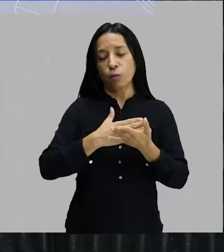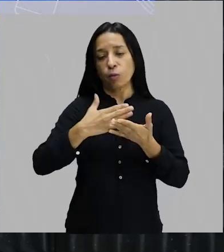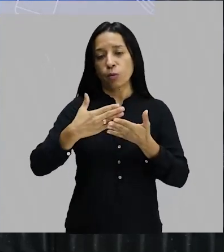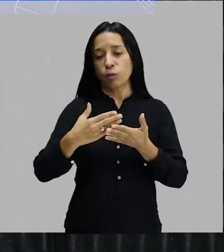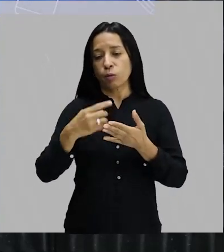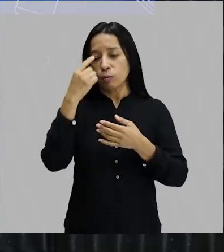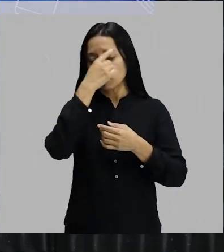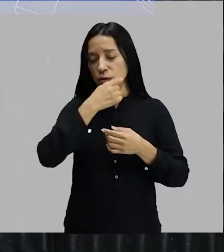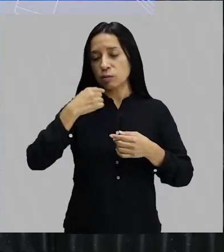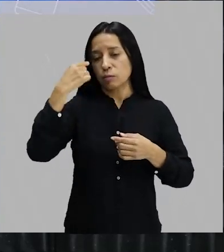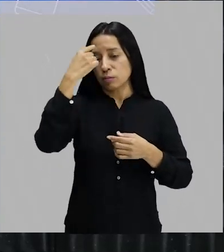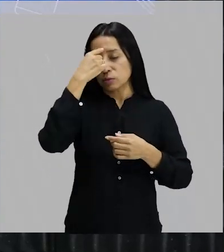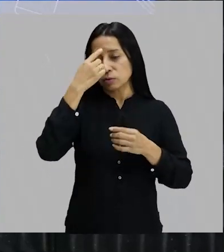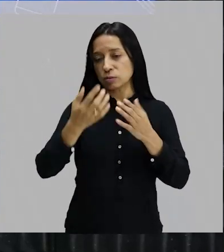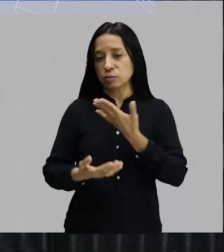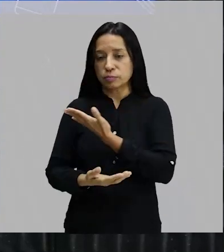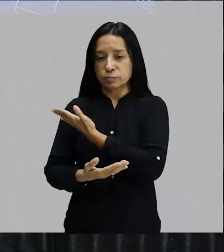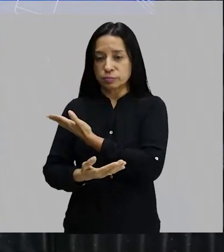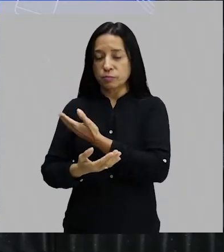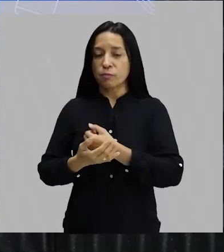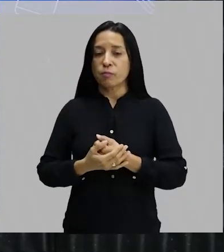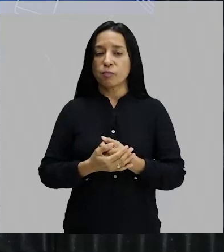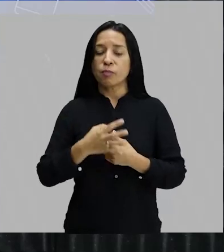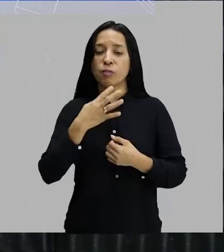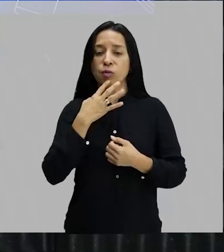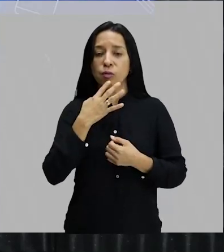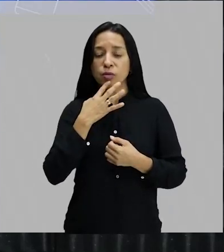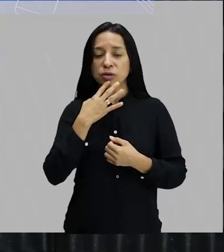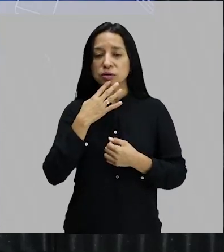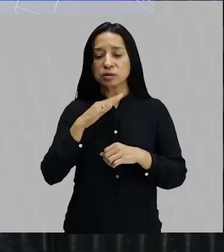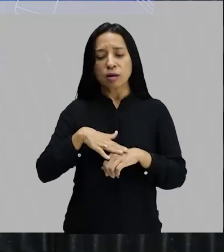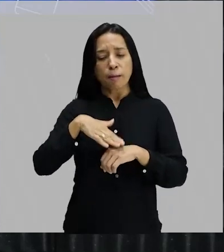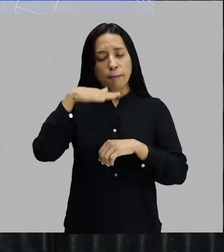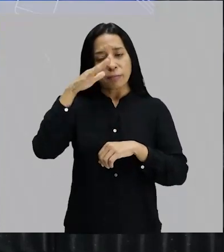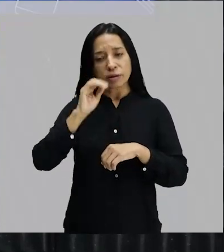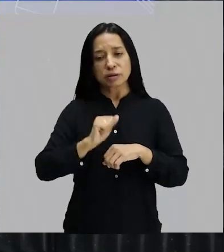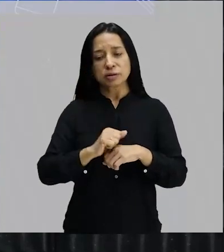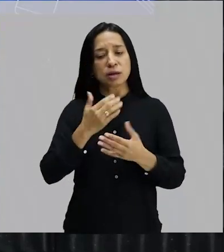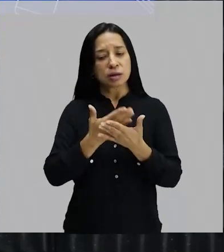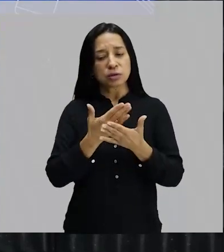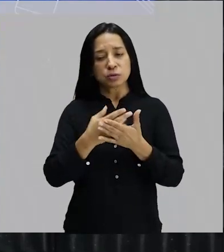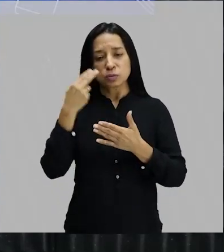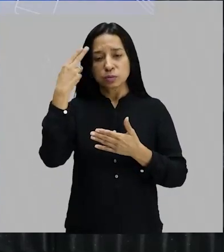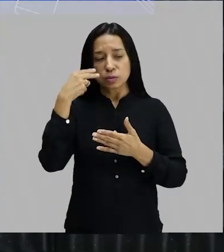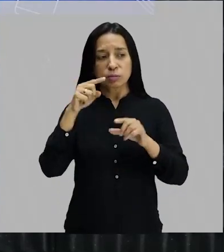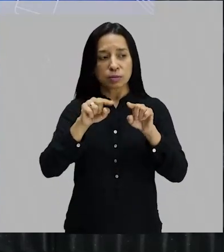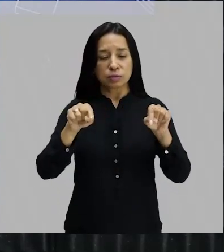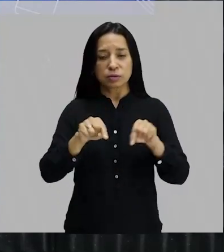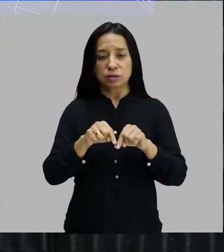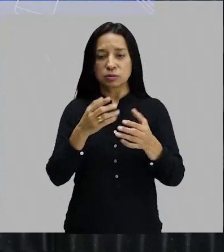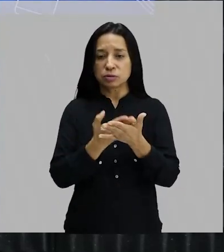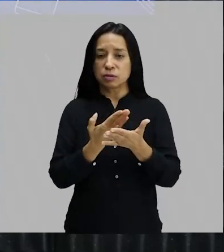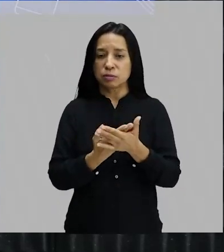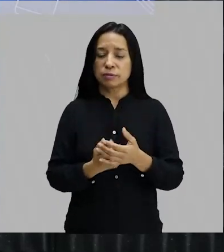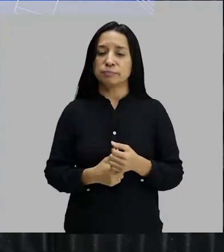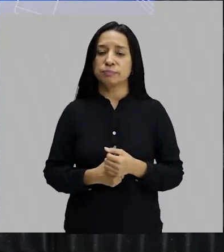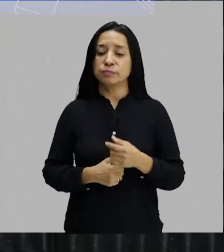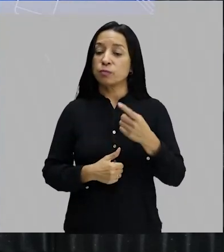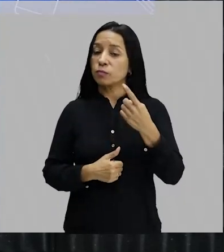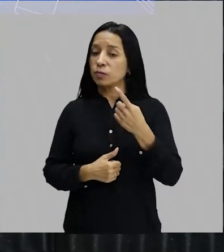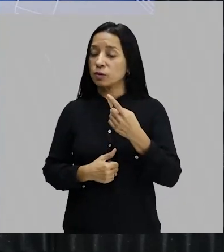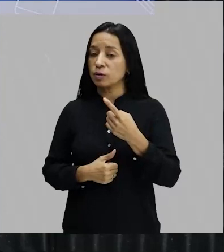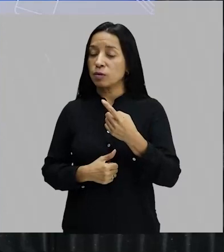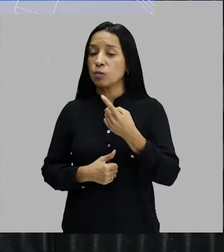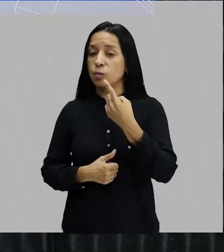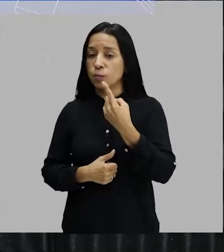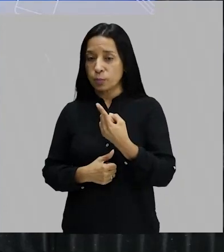as caras das figuras que são mais conhecidas de que vocês estudam normalmente em sala de aula. Um, Manuel Bandeira, esse